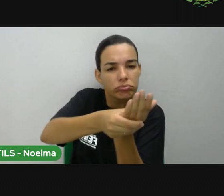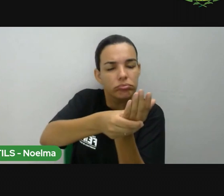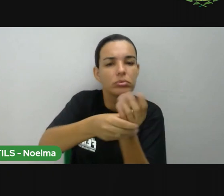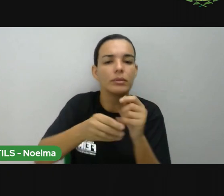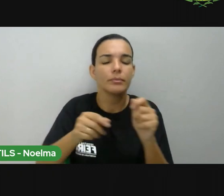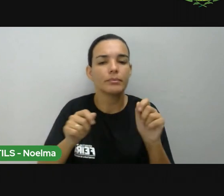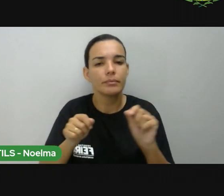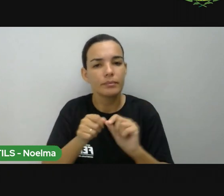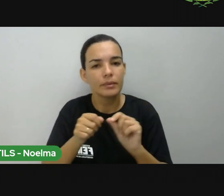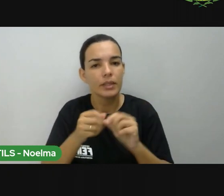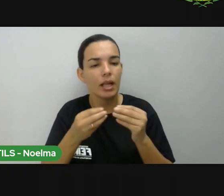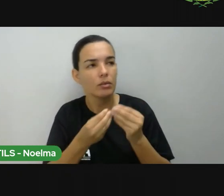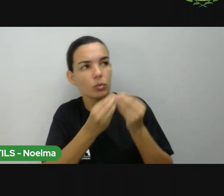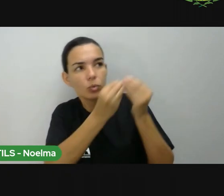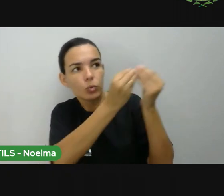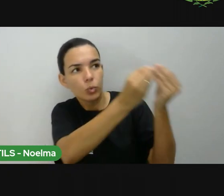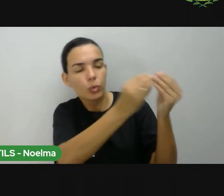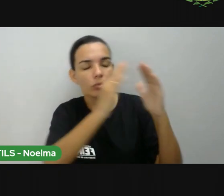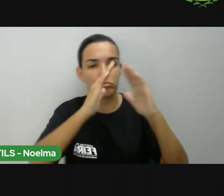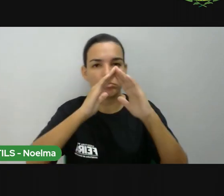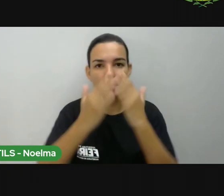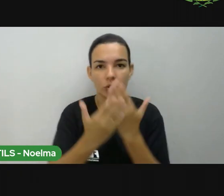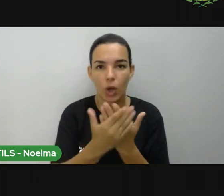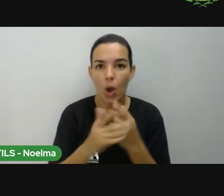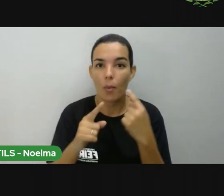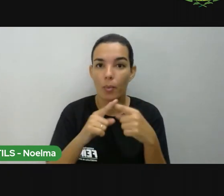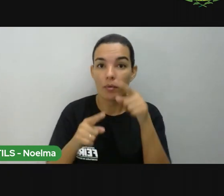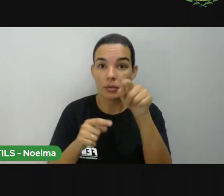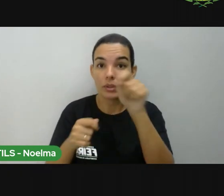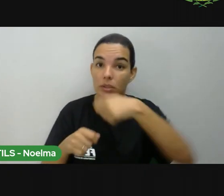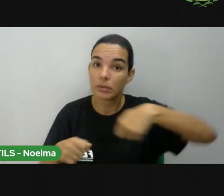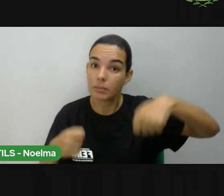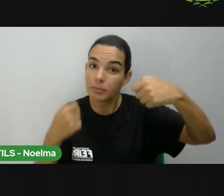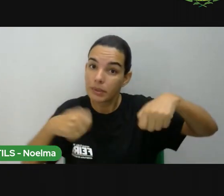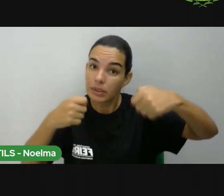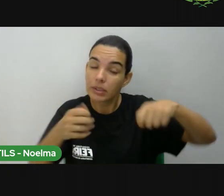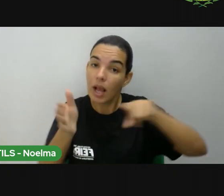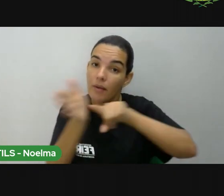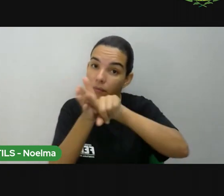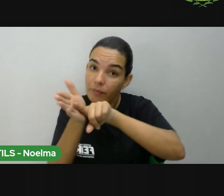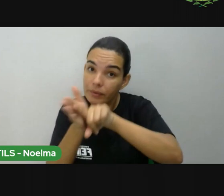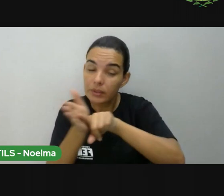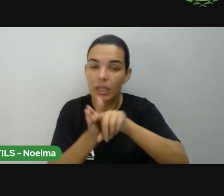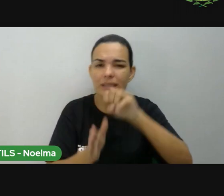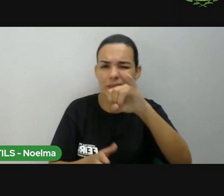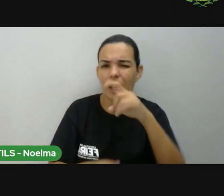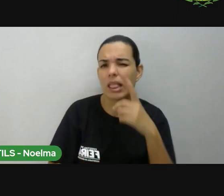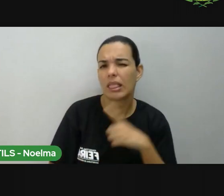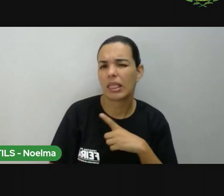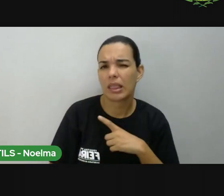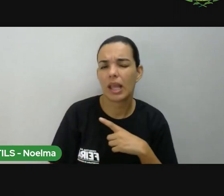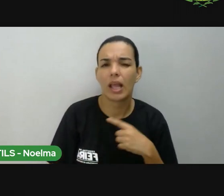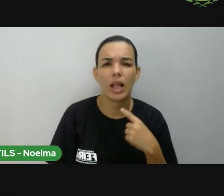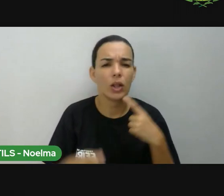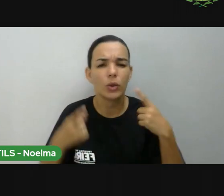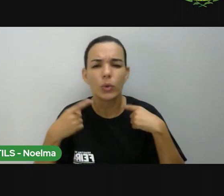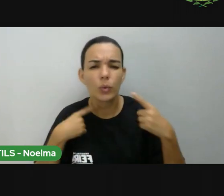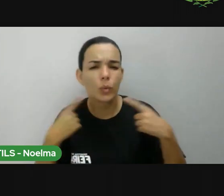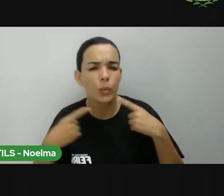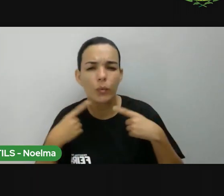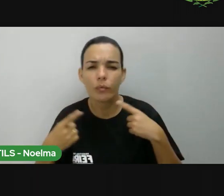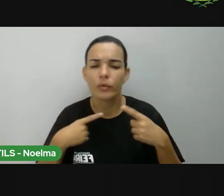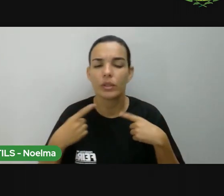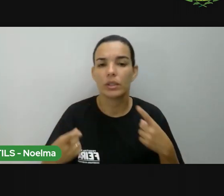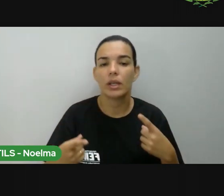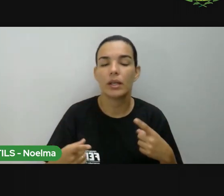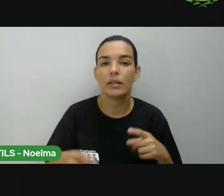ser devolvido às escolas, vocês serão avaliados a partir deles. Se vocês sentirem qualquer dúvida na execução da atividade,